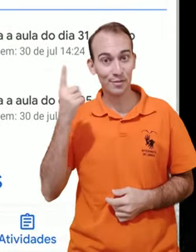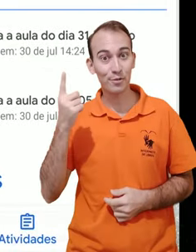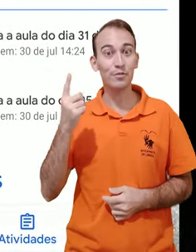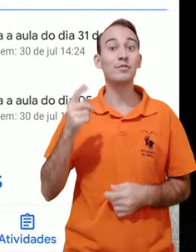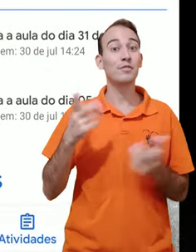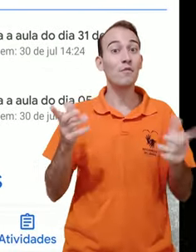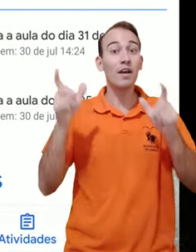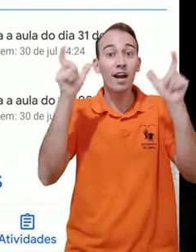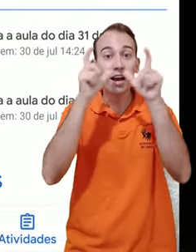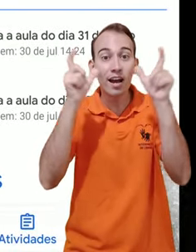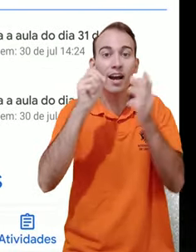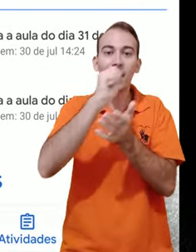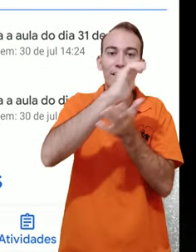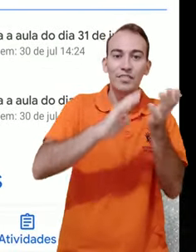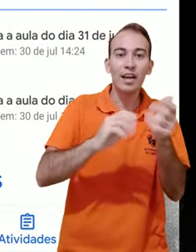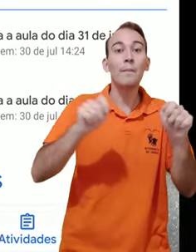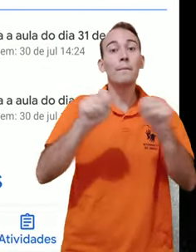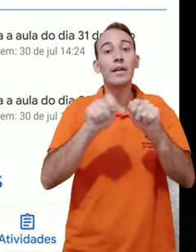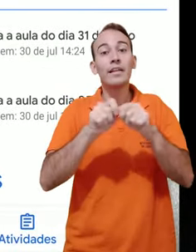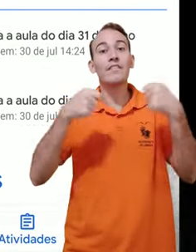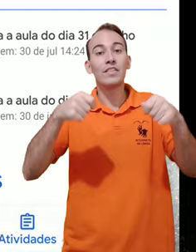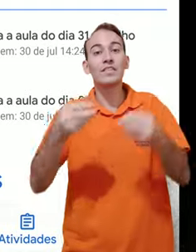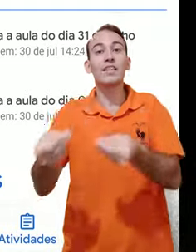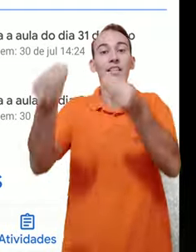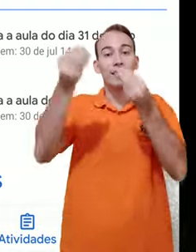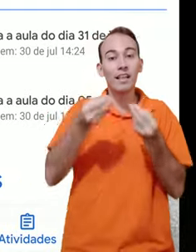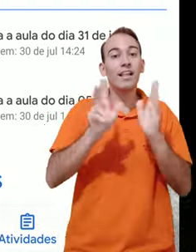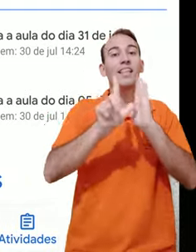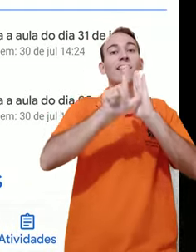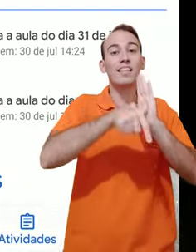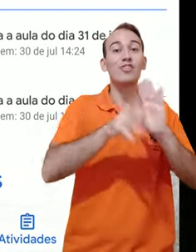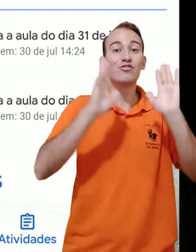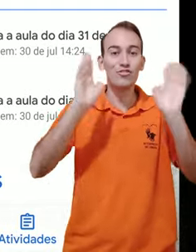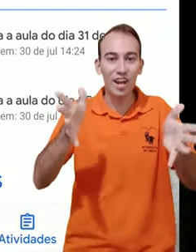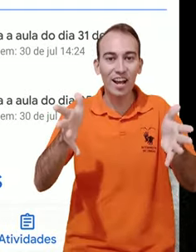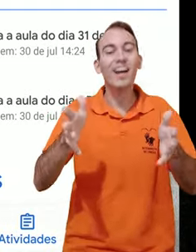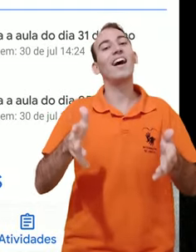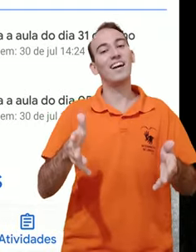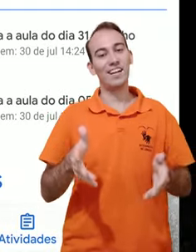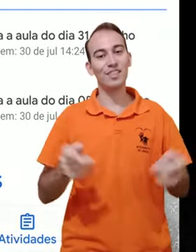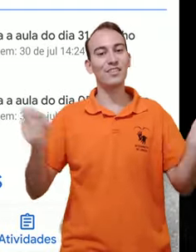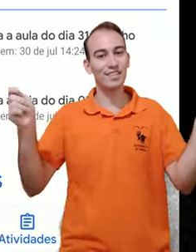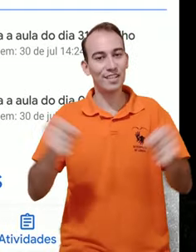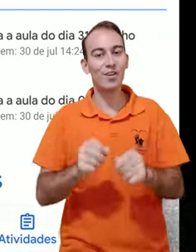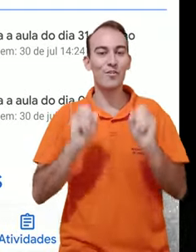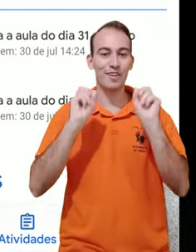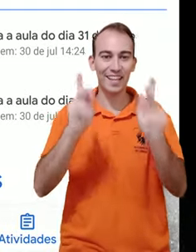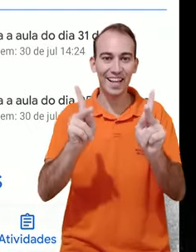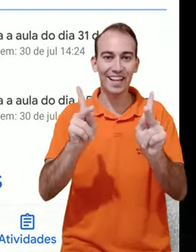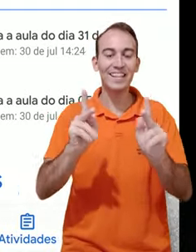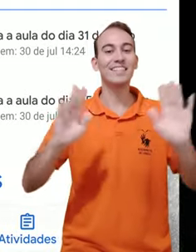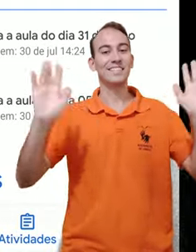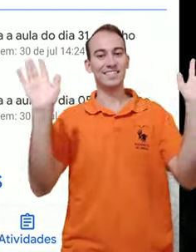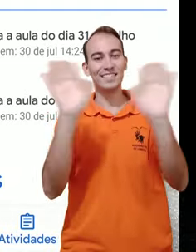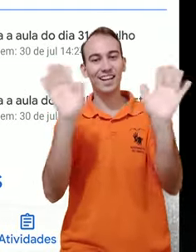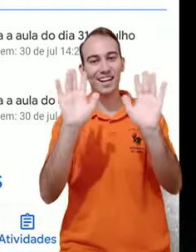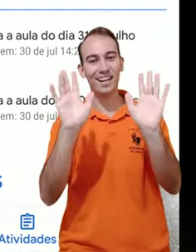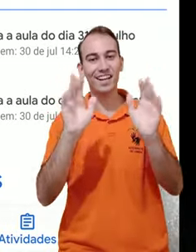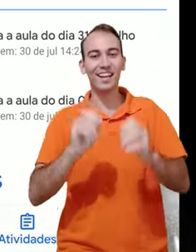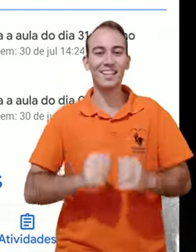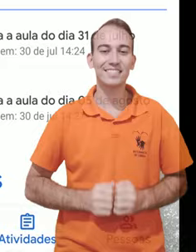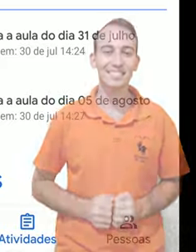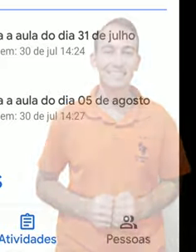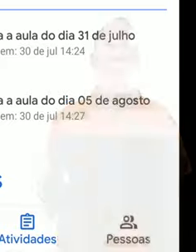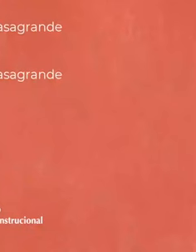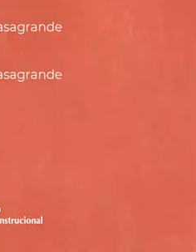Agora que conhecemos a diferença entre atividades atribuídas, devolvidas e pendentes, você já sabe quais são as possibilidades. Até